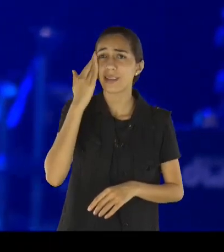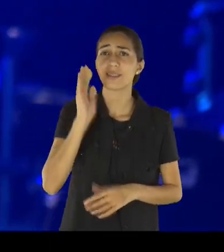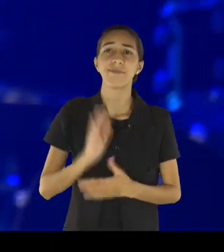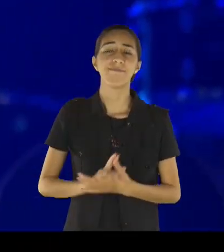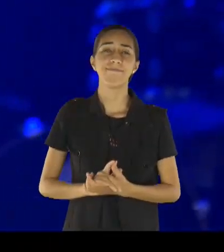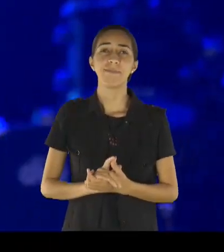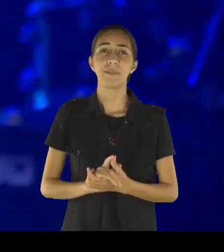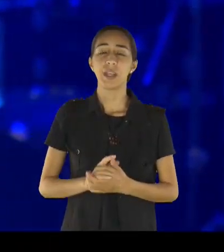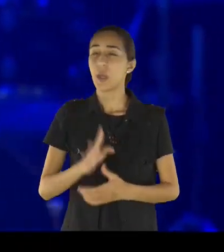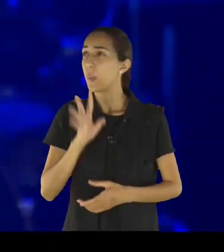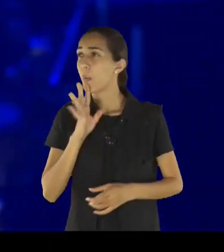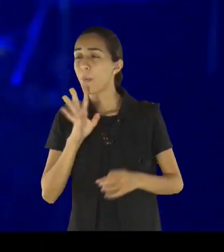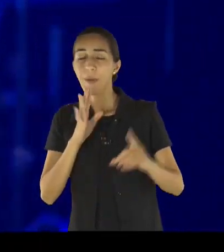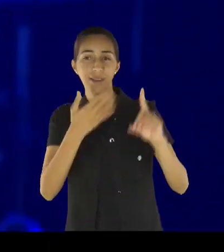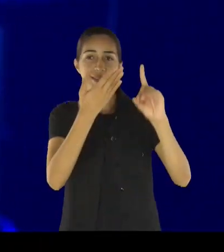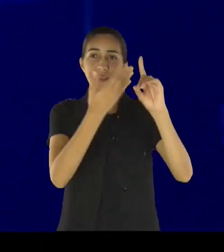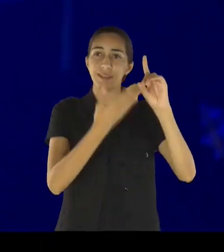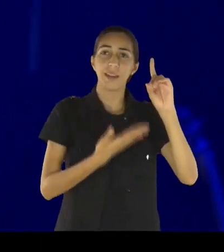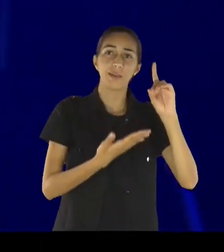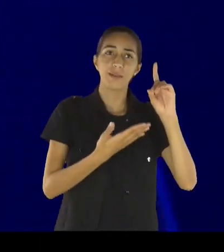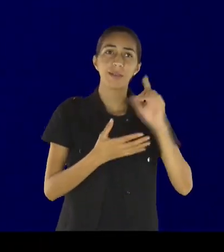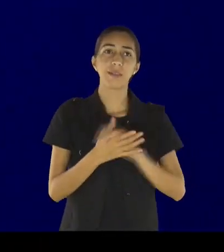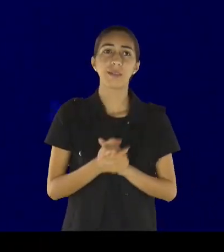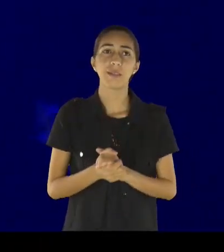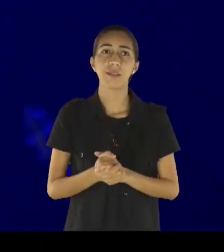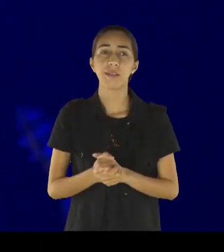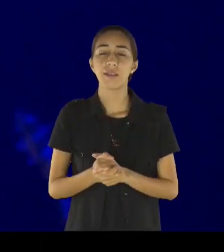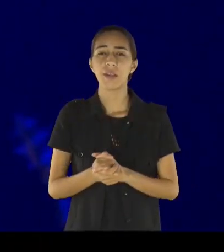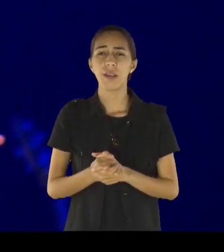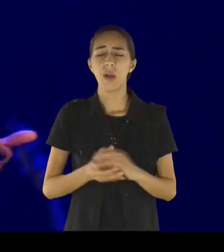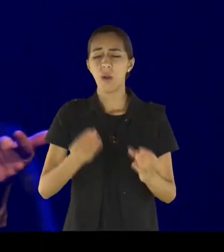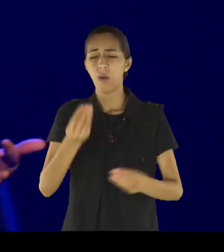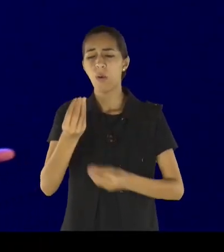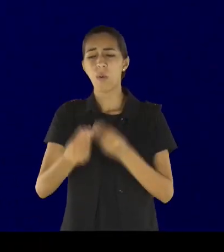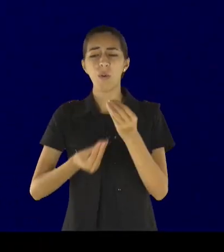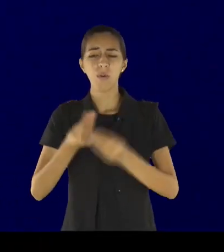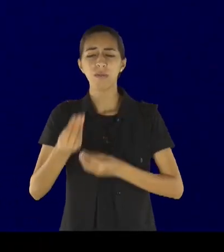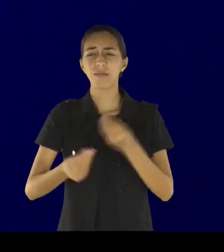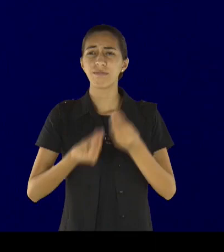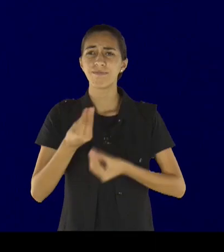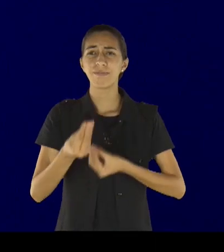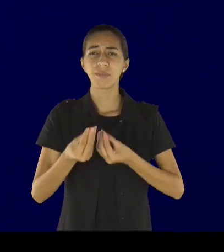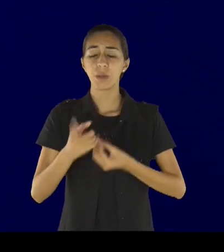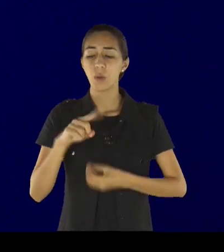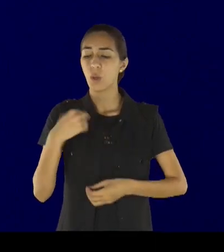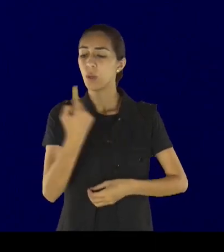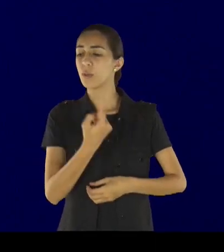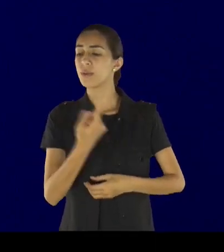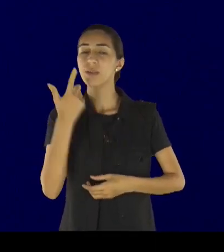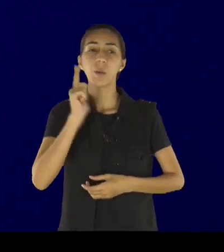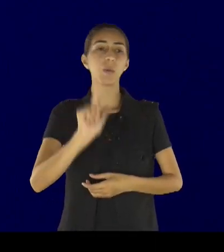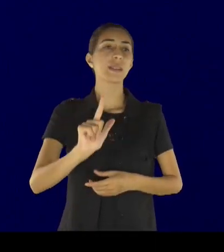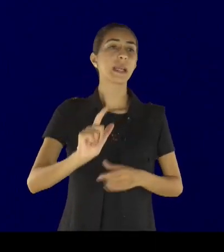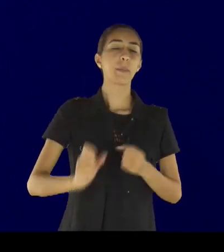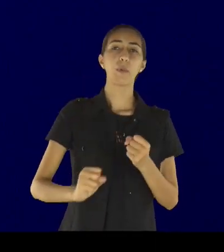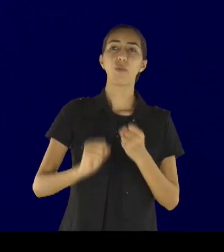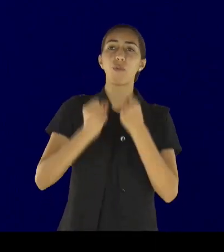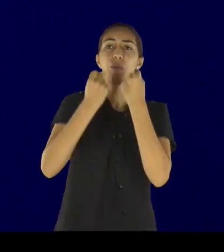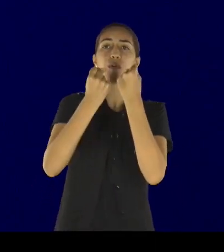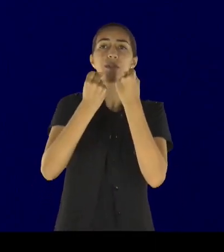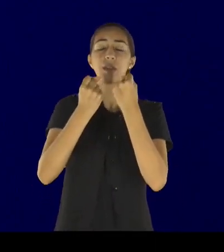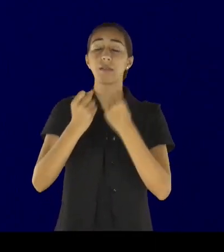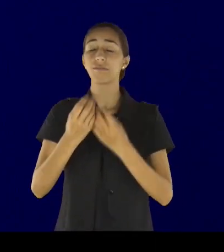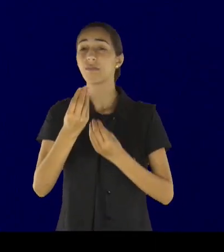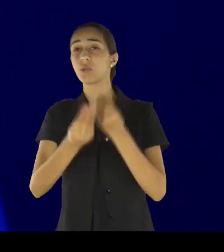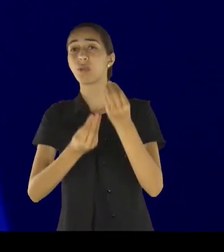para como é que, se você for renovar, suas forças, por você mesmo, você vai morrer, irmão, nós não temos condições, mas o nosso